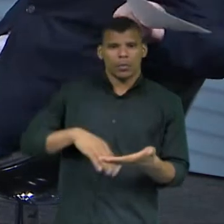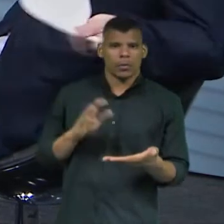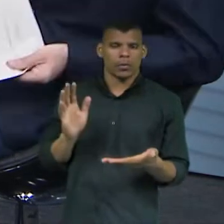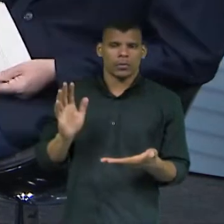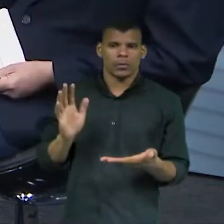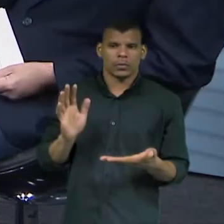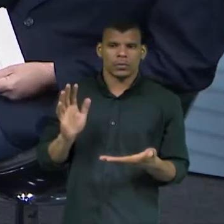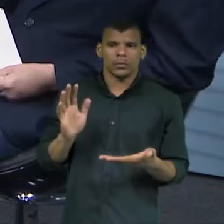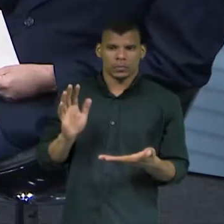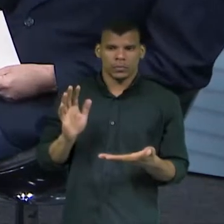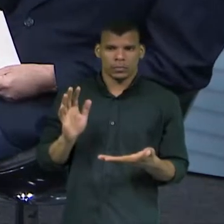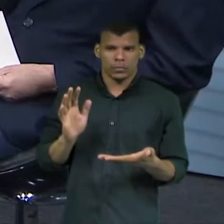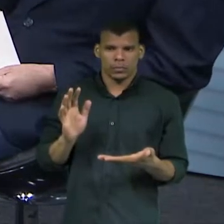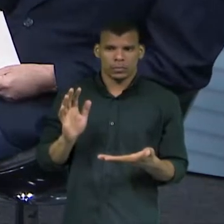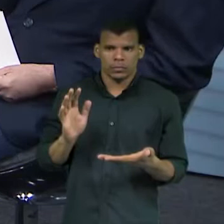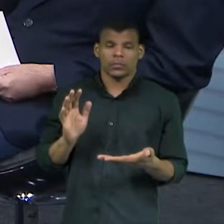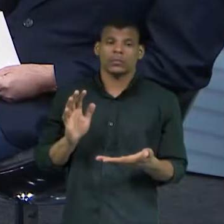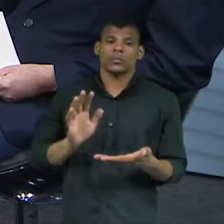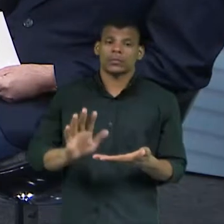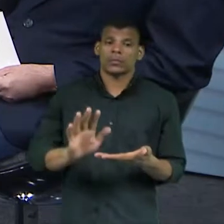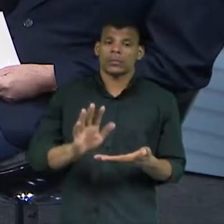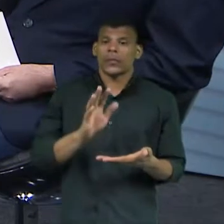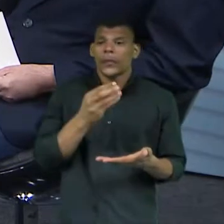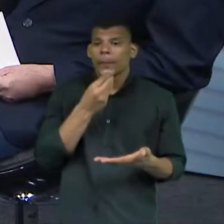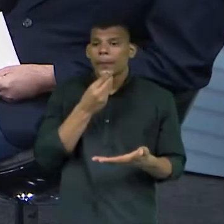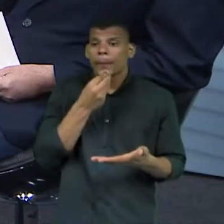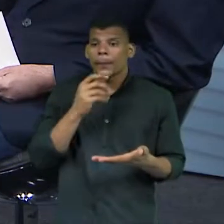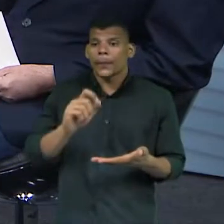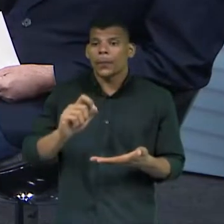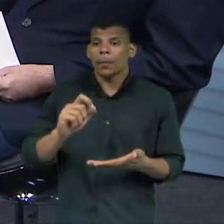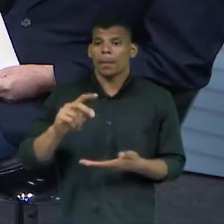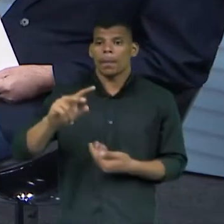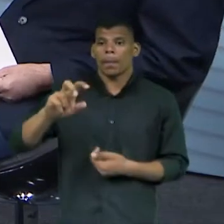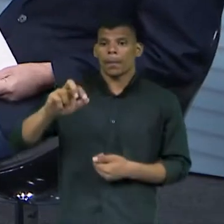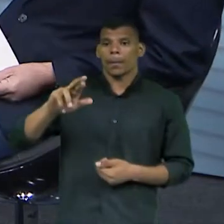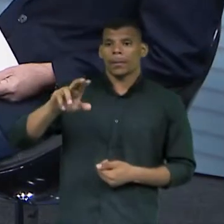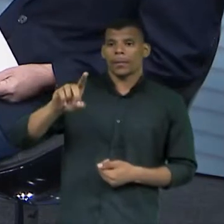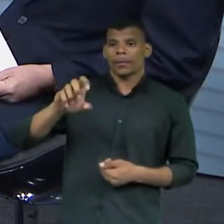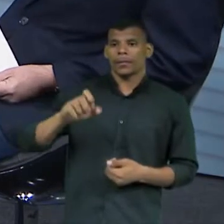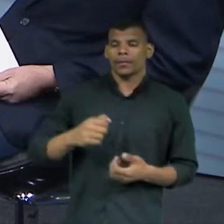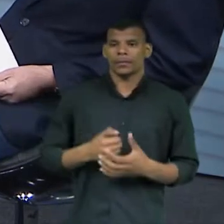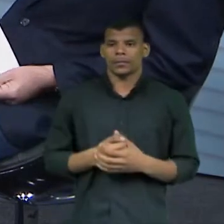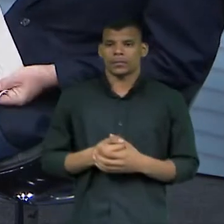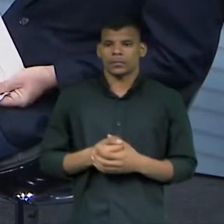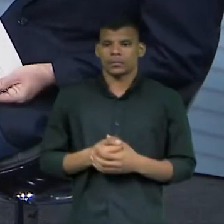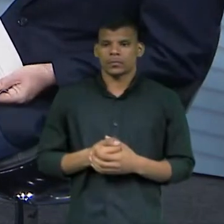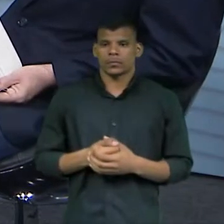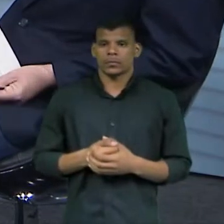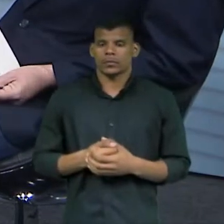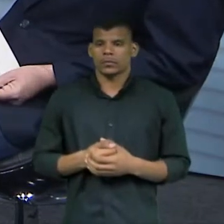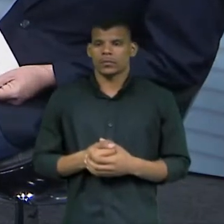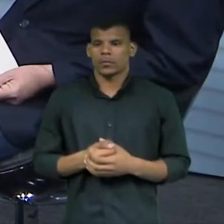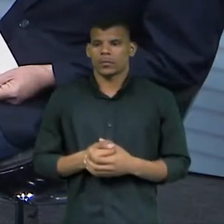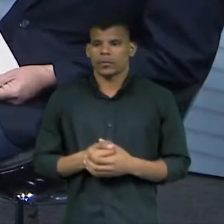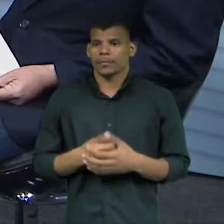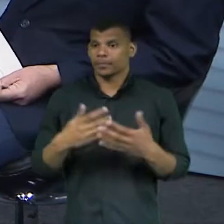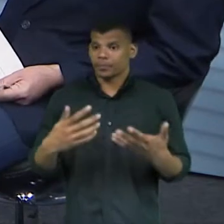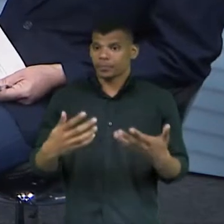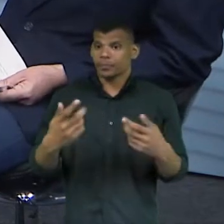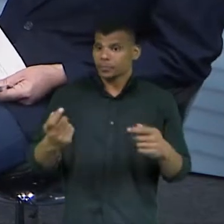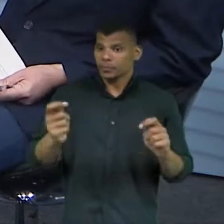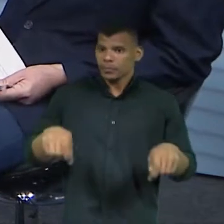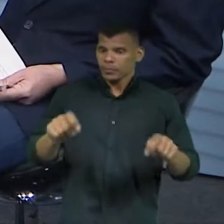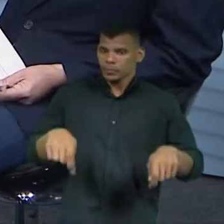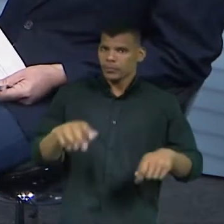votou. Aí, não tem mais jeito. Só teve a oportunidade de apertar o verde. Vixe, não... Era esse não. Então, você tem a opção de corrigir.